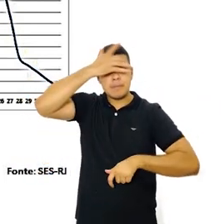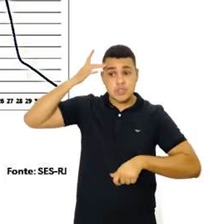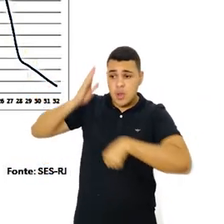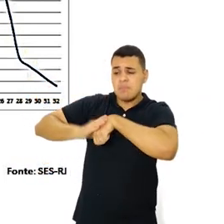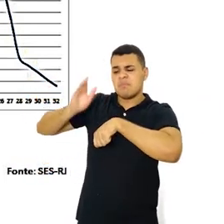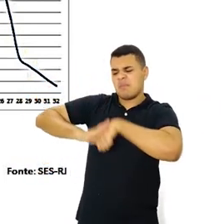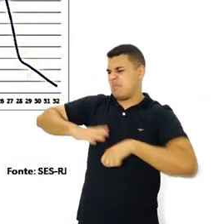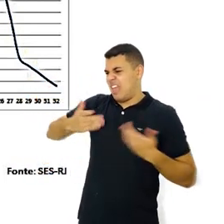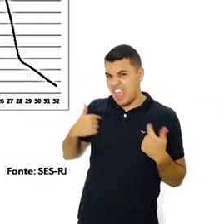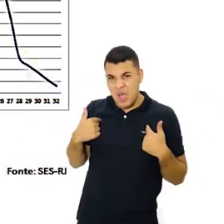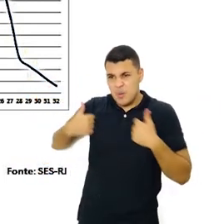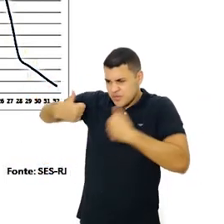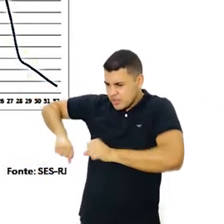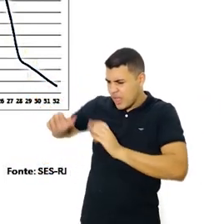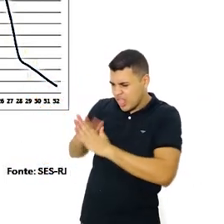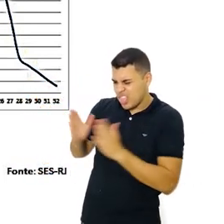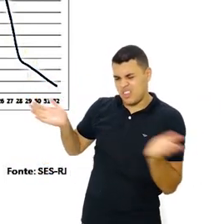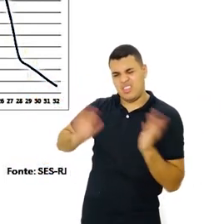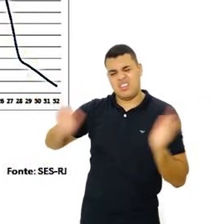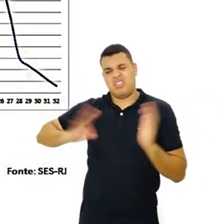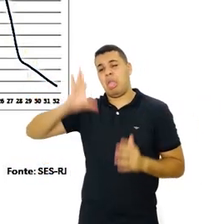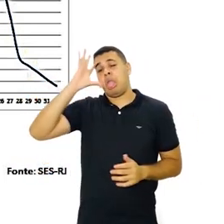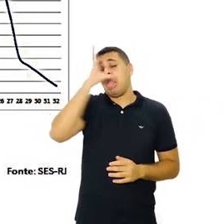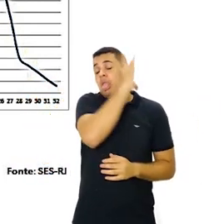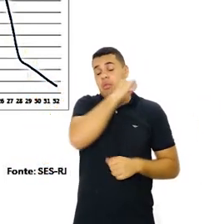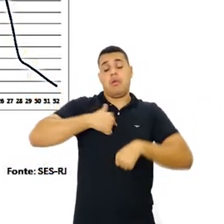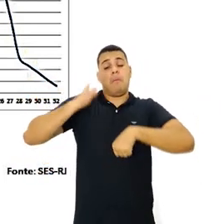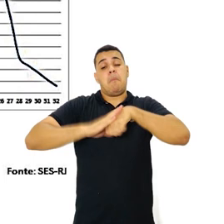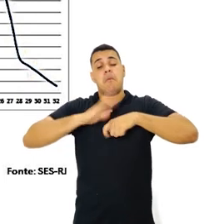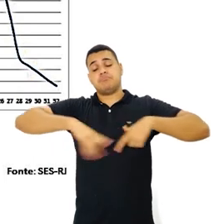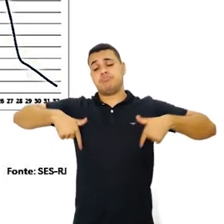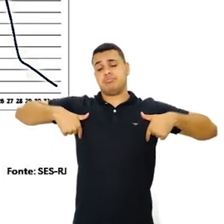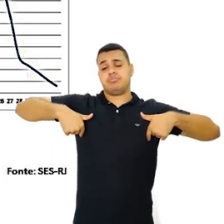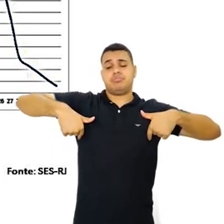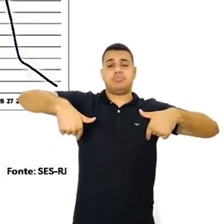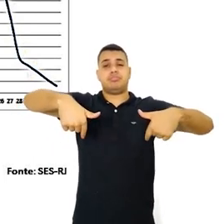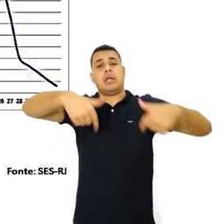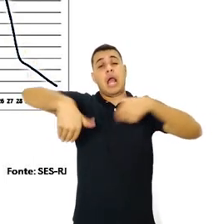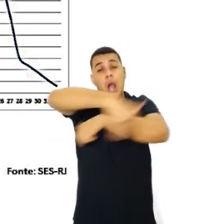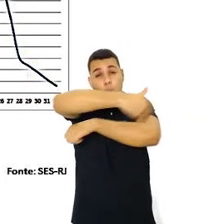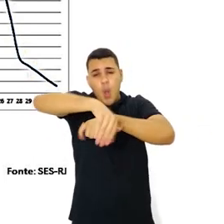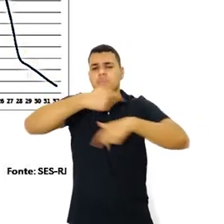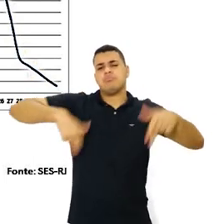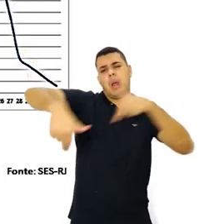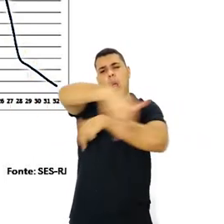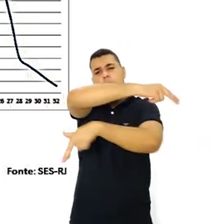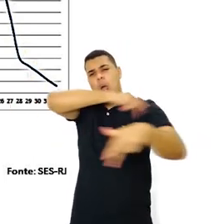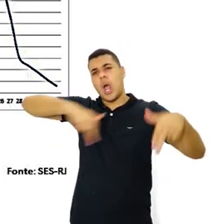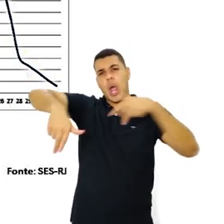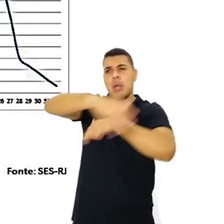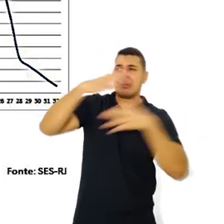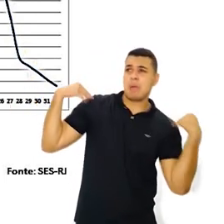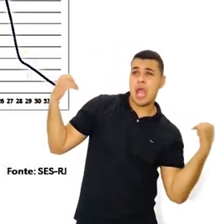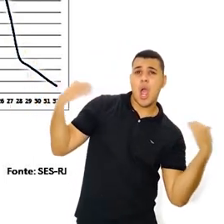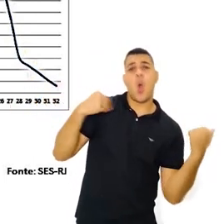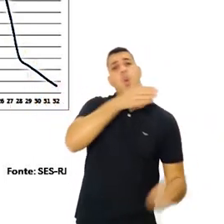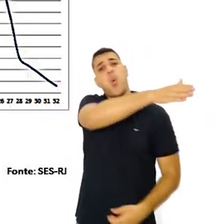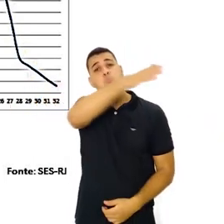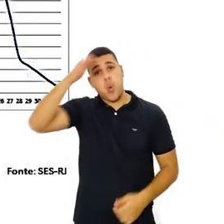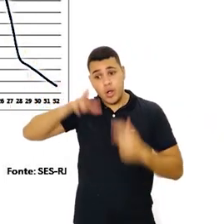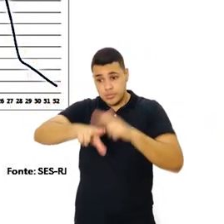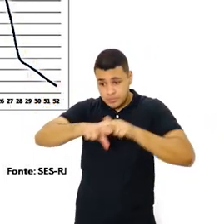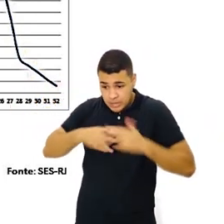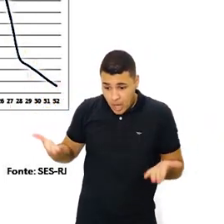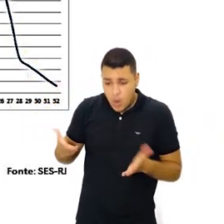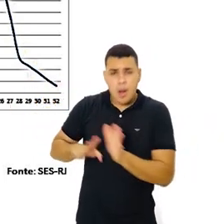devido ao fato da própria população fazer a sua própria flexibilização e depois as autoridades,